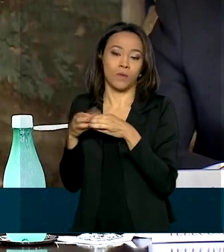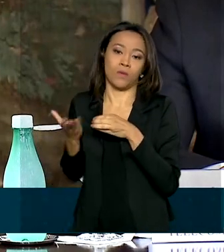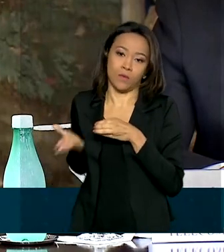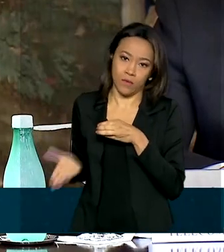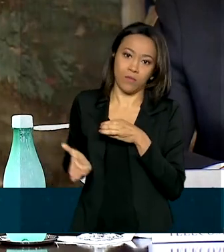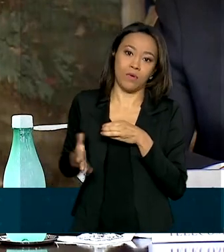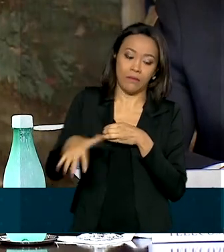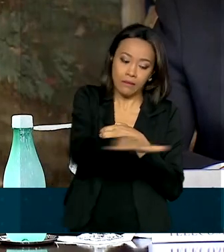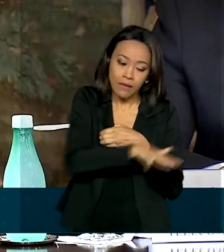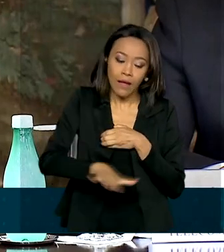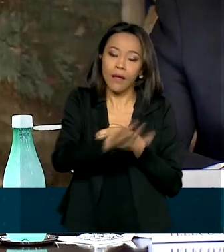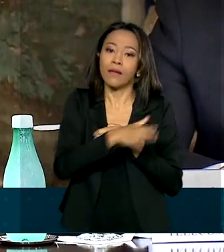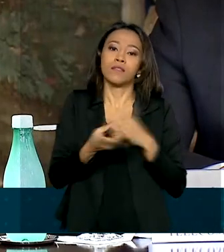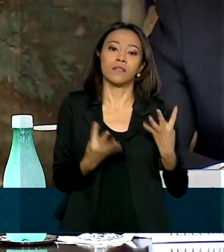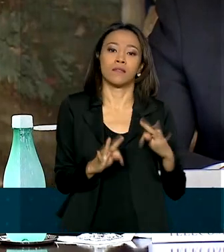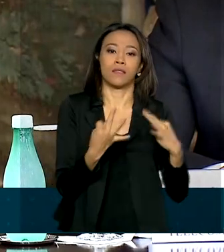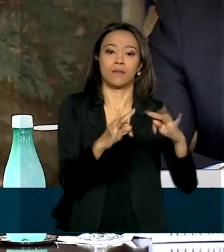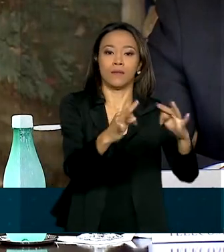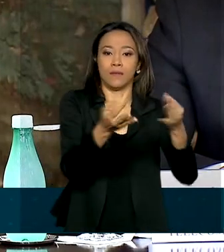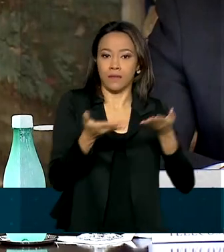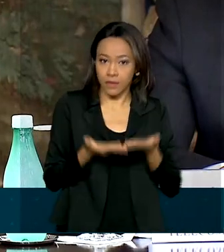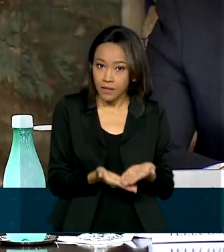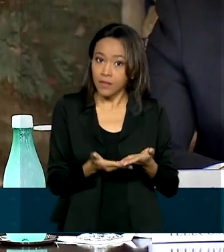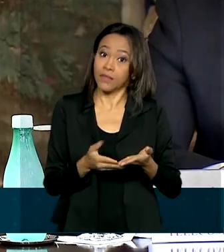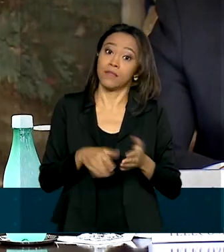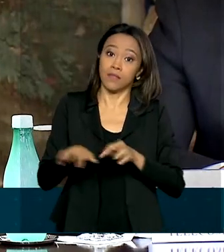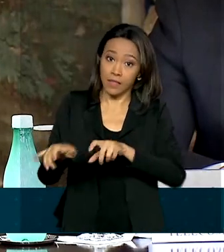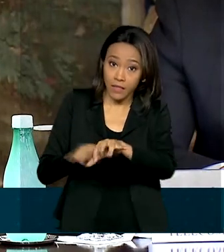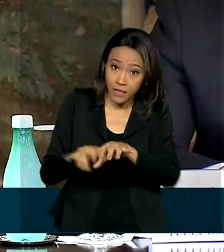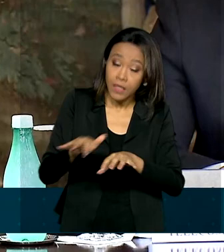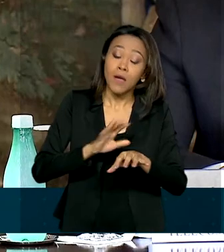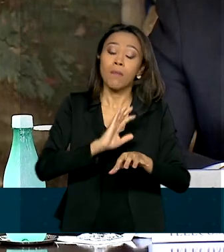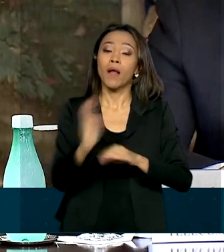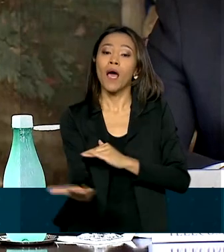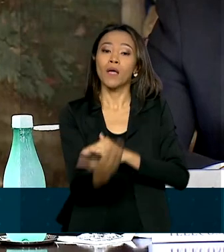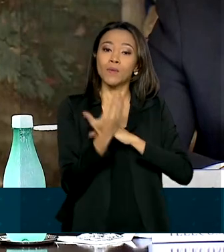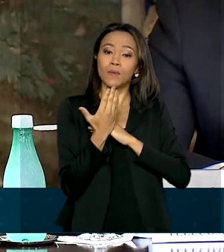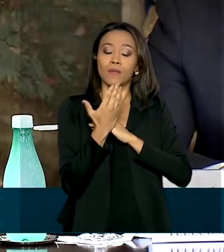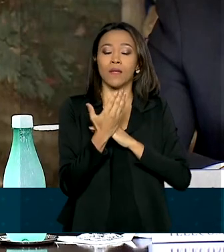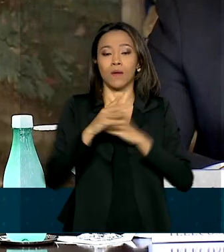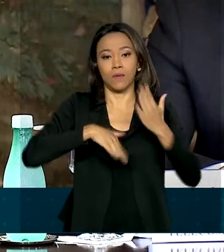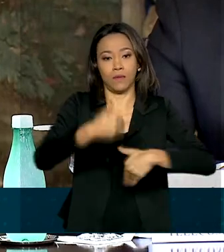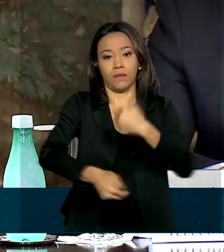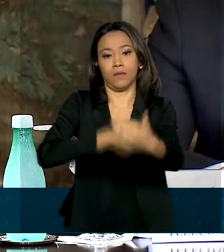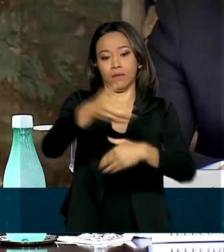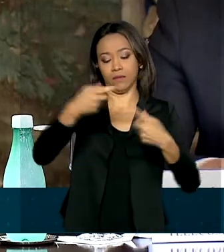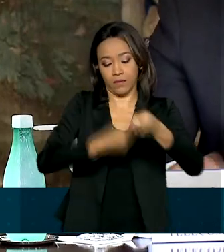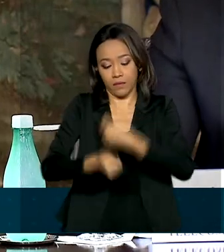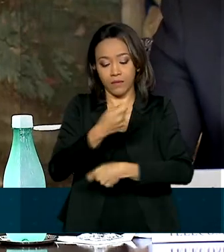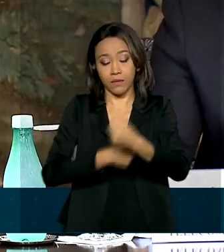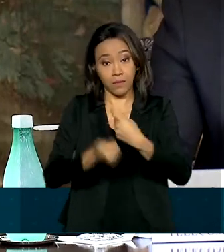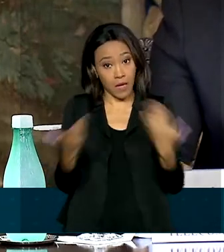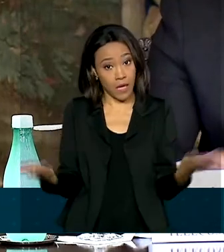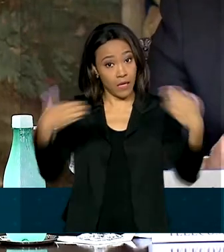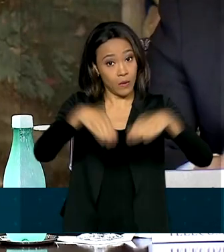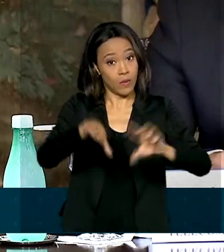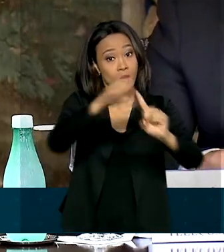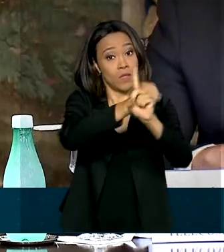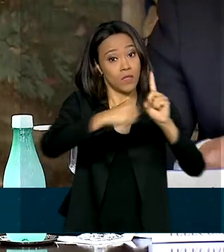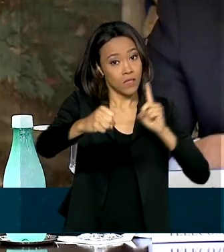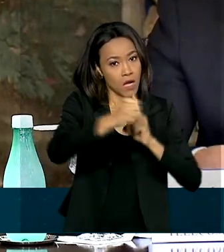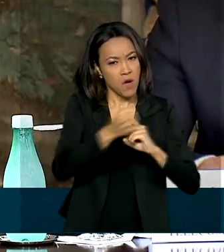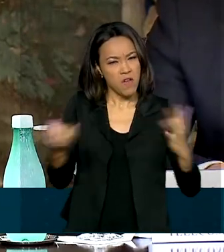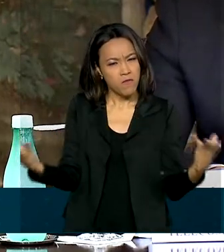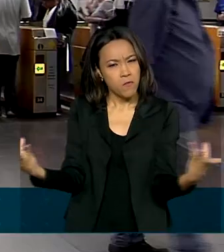de tecnologias digitais em prol do desenvolvimento econômico, da inclusão social e da prestação eficiente